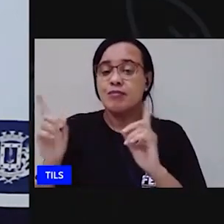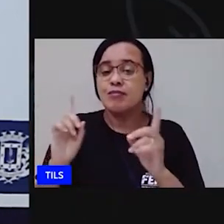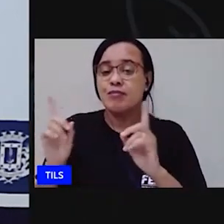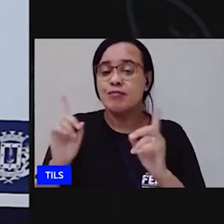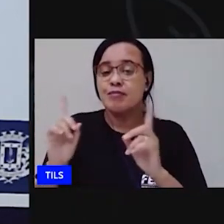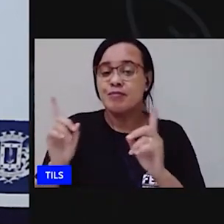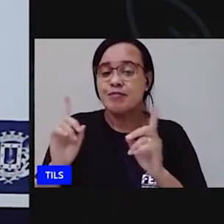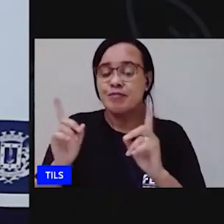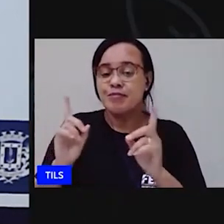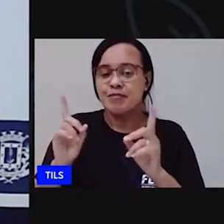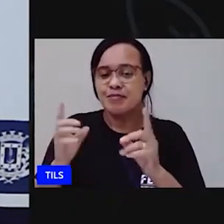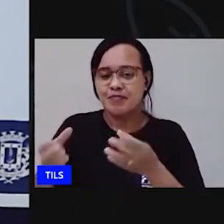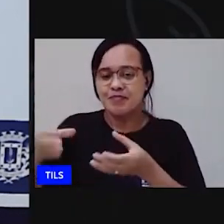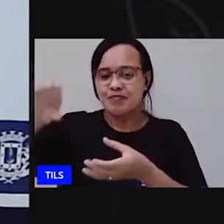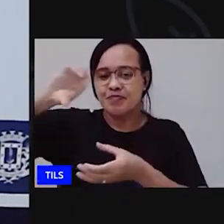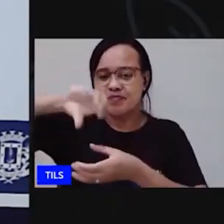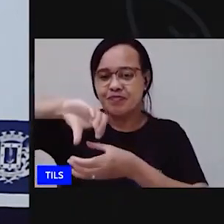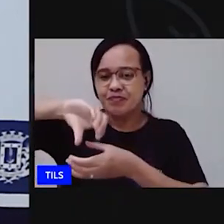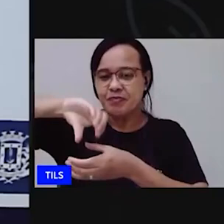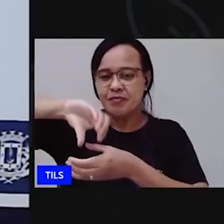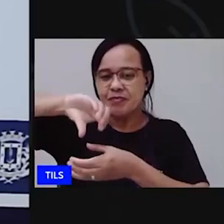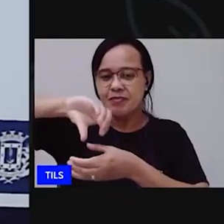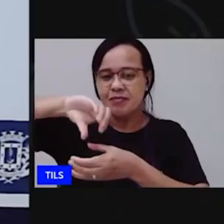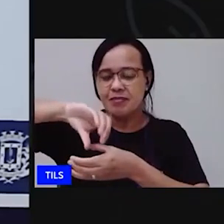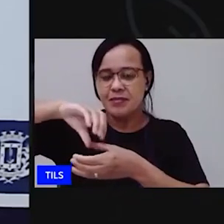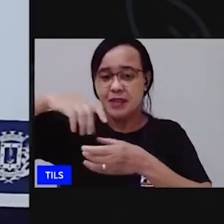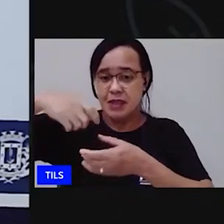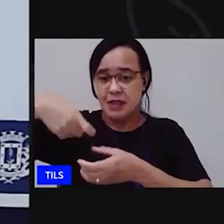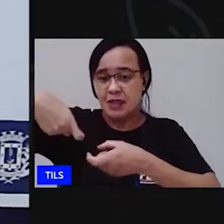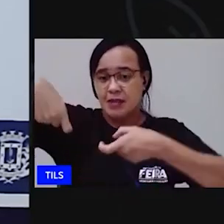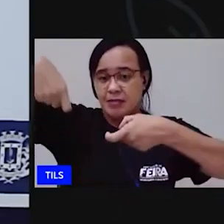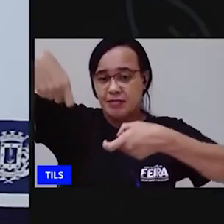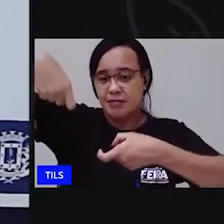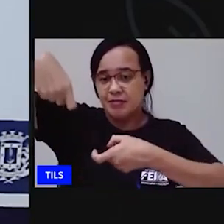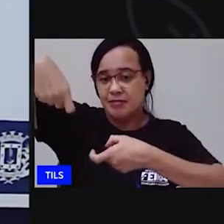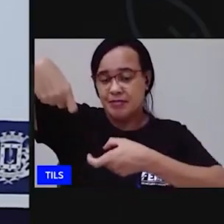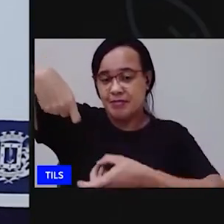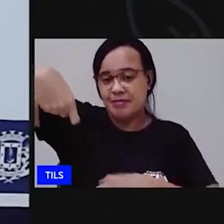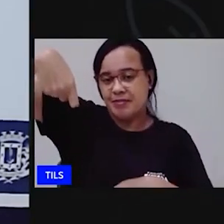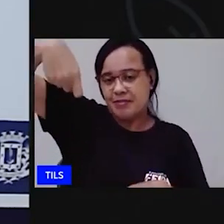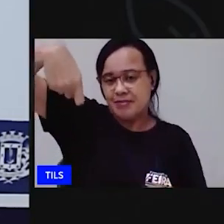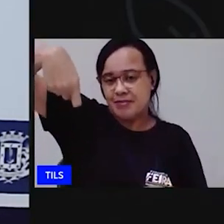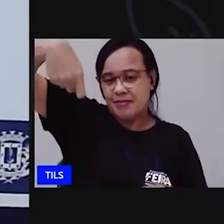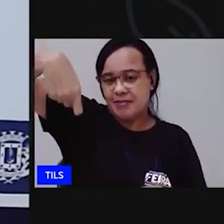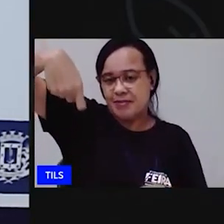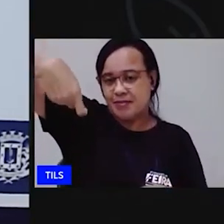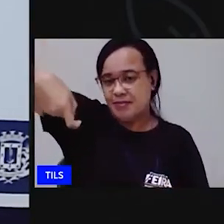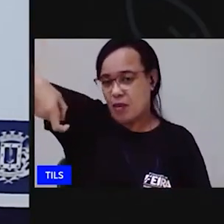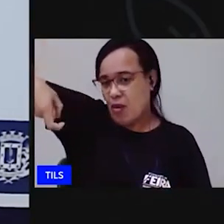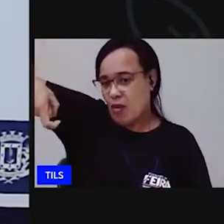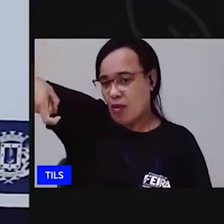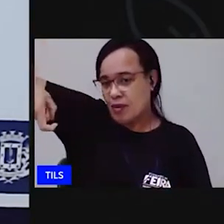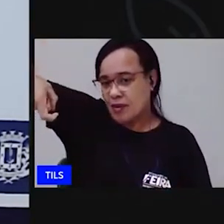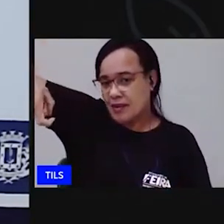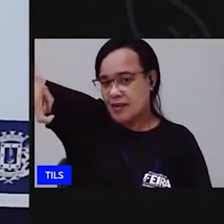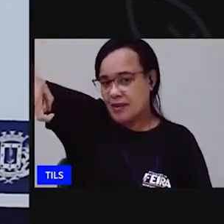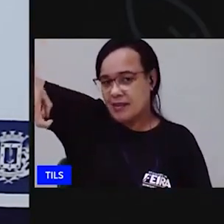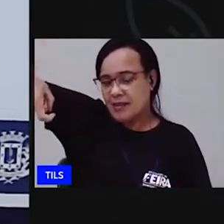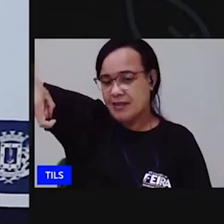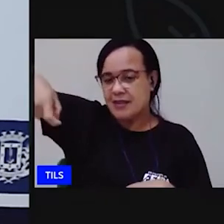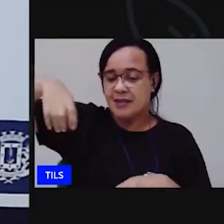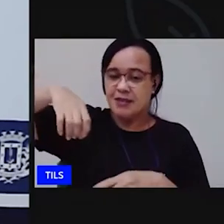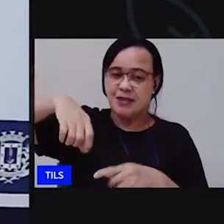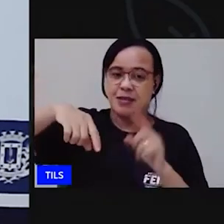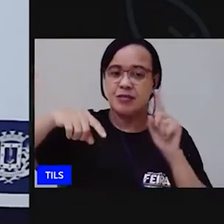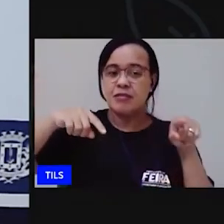vou colocar aqui então eu levanto pego aqui na pontinha do cabide vamos levantar para ver